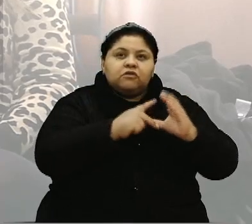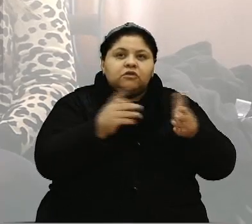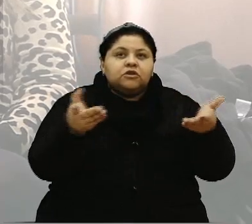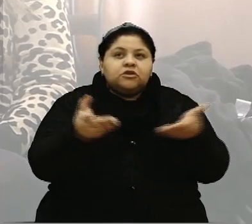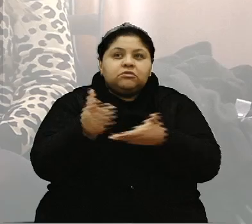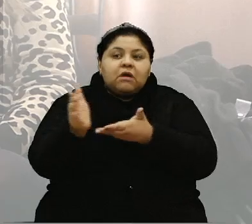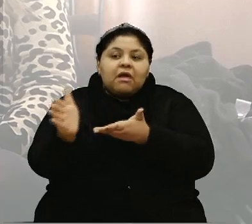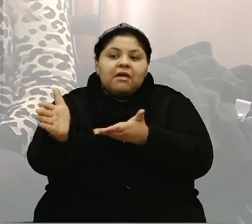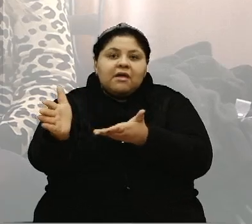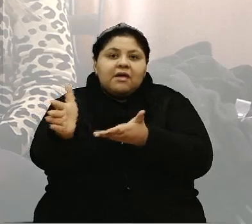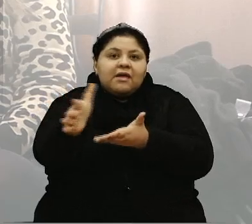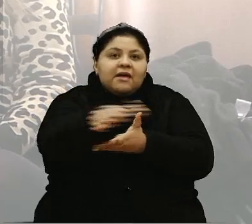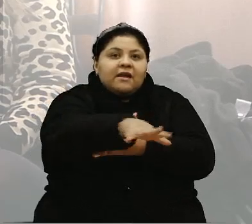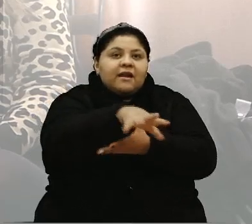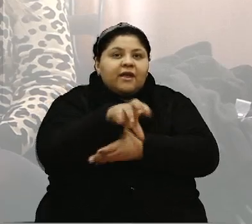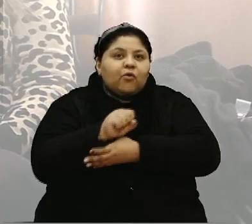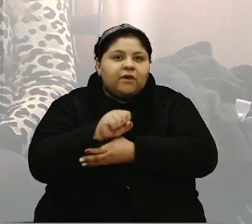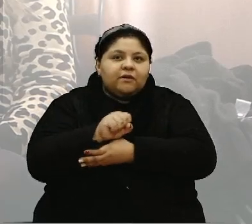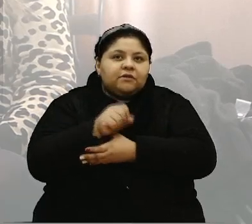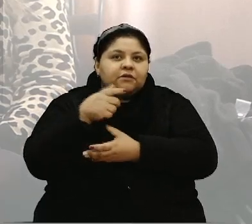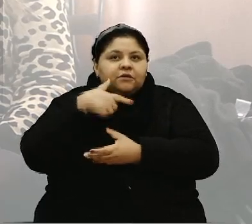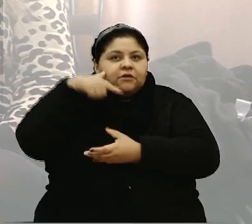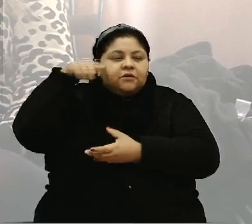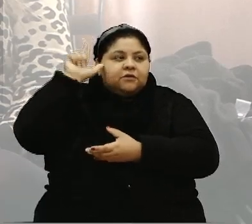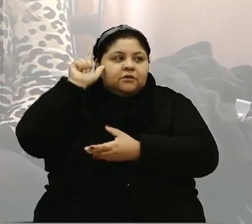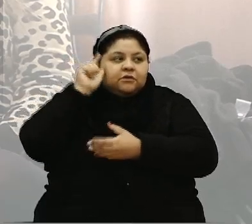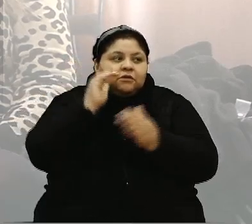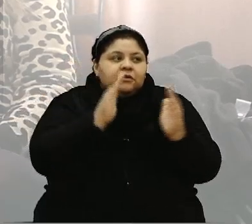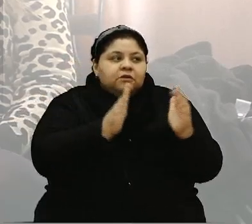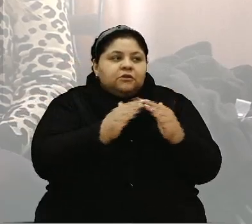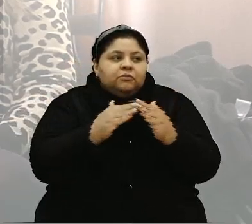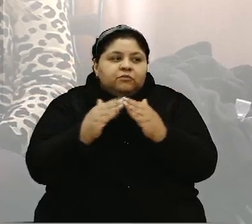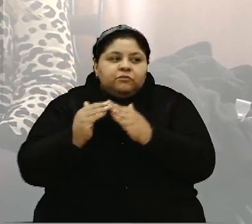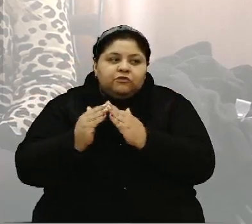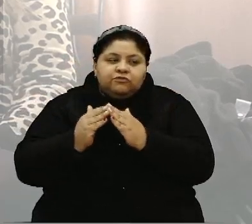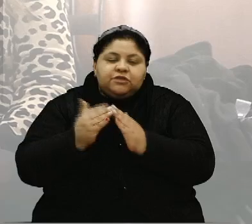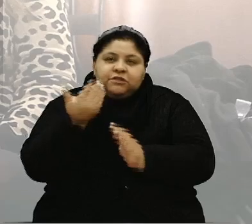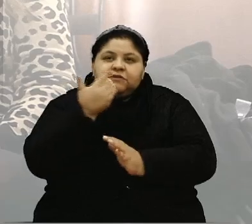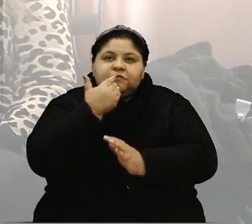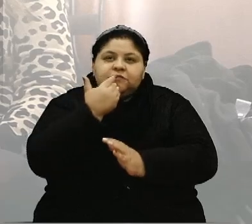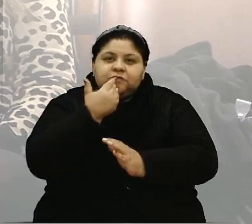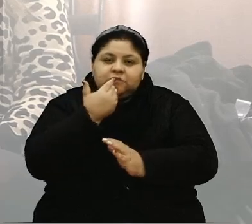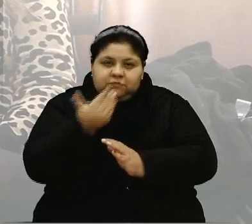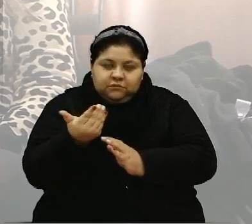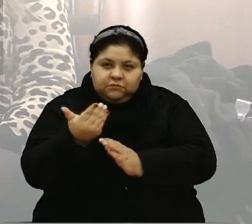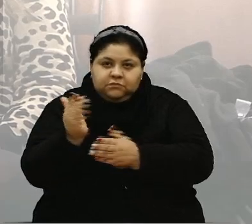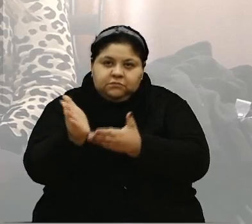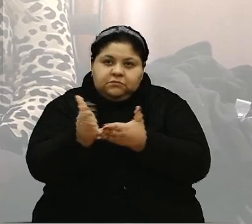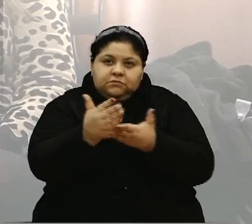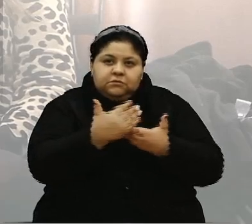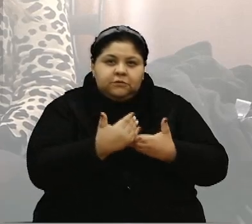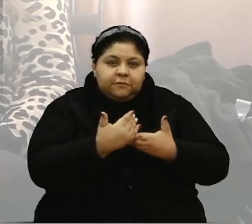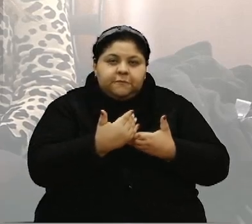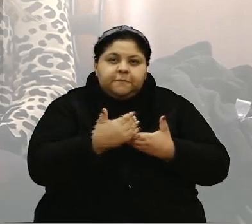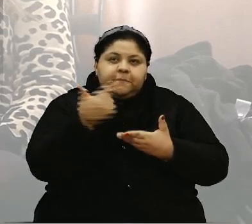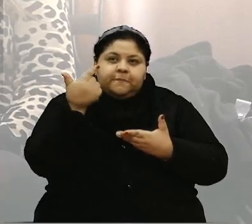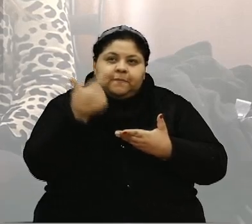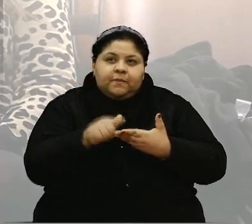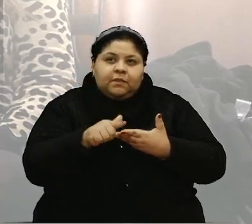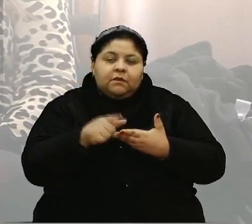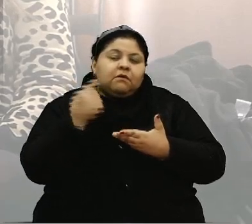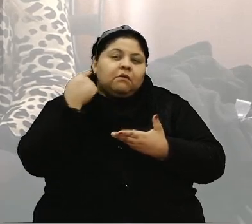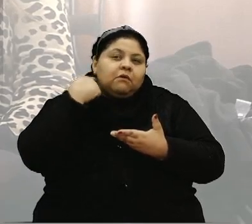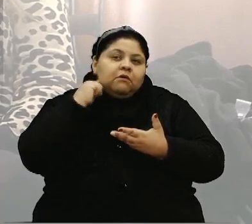recolhido. E ontem, um vizinho meu também me solicitou para recolher mais um entulho que estava